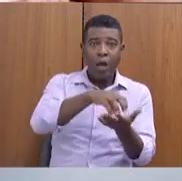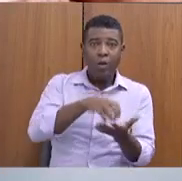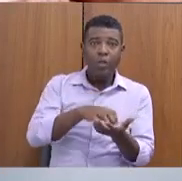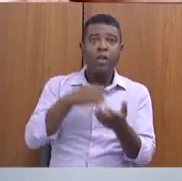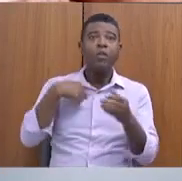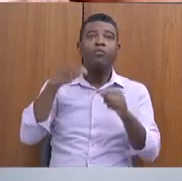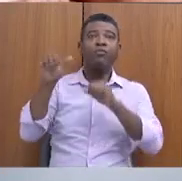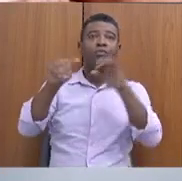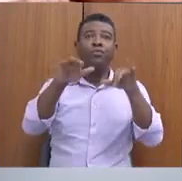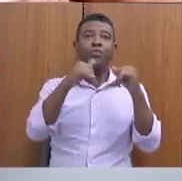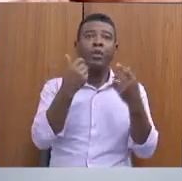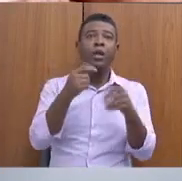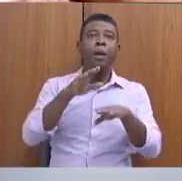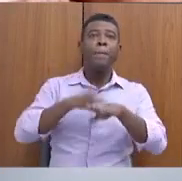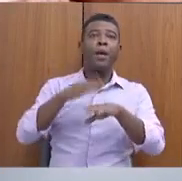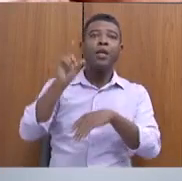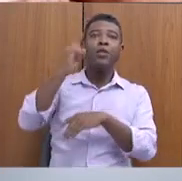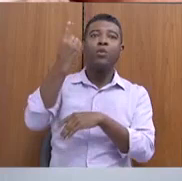municípios aderem.